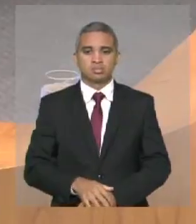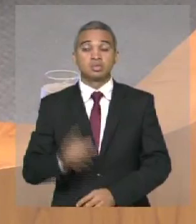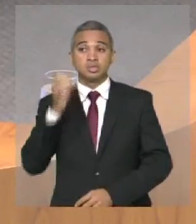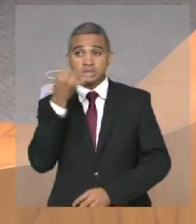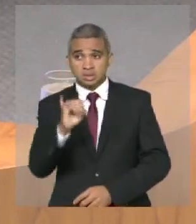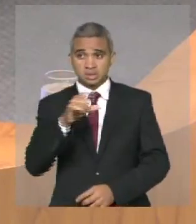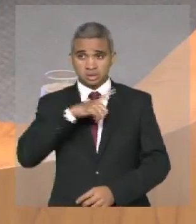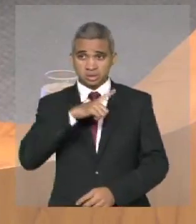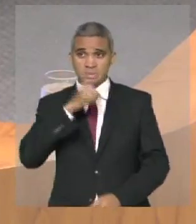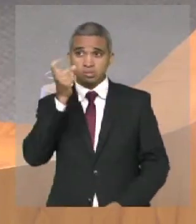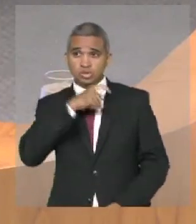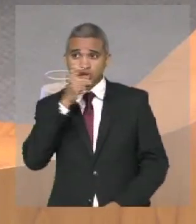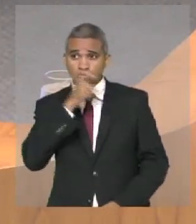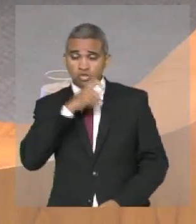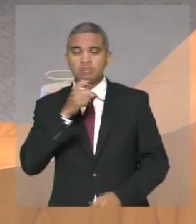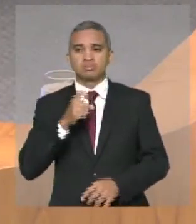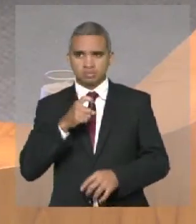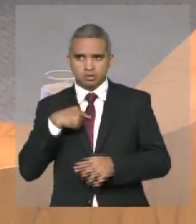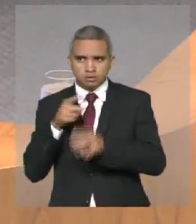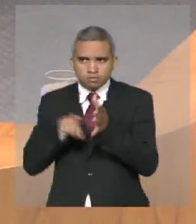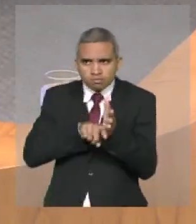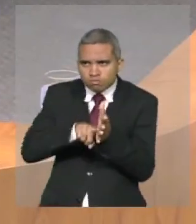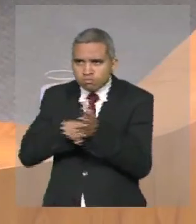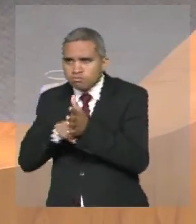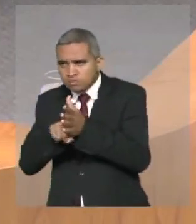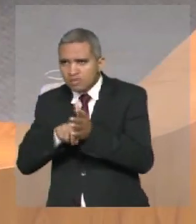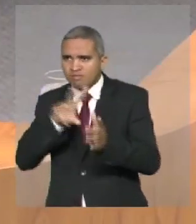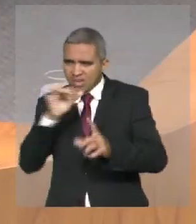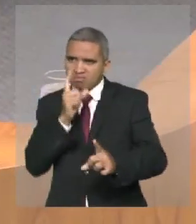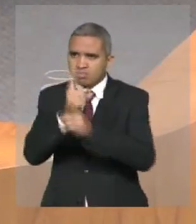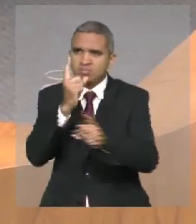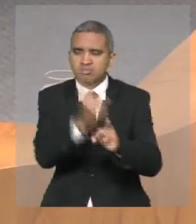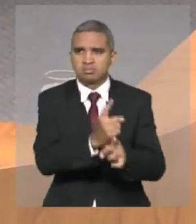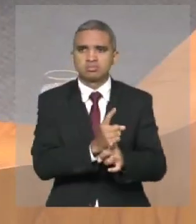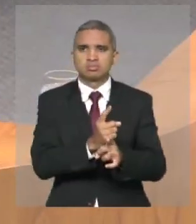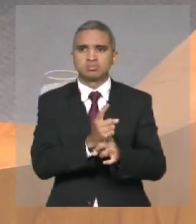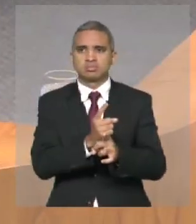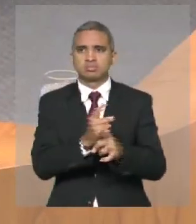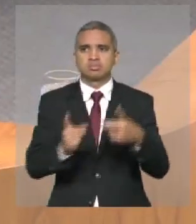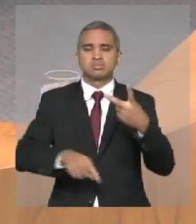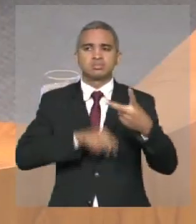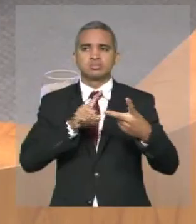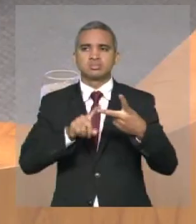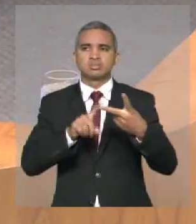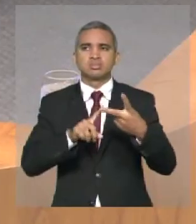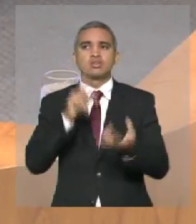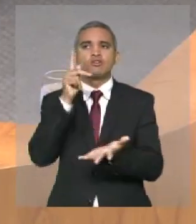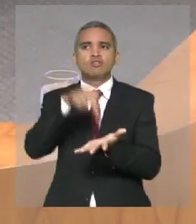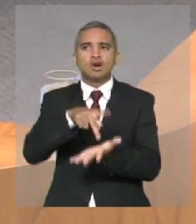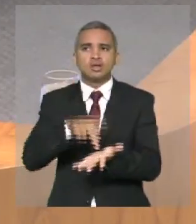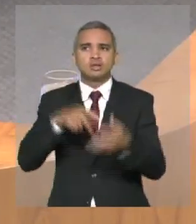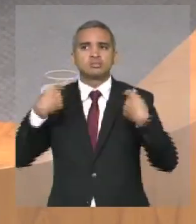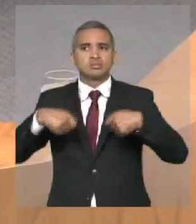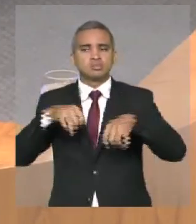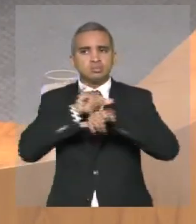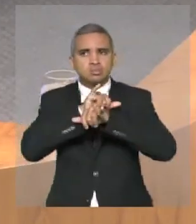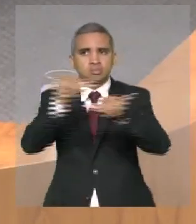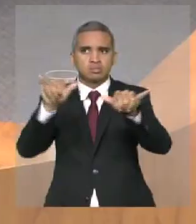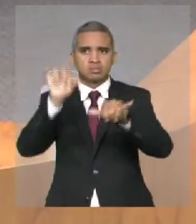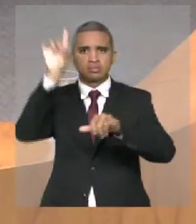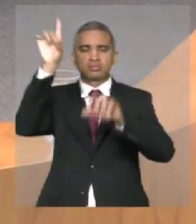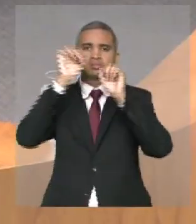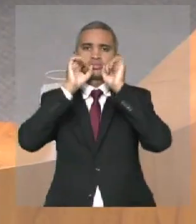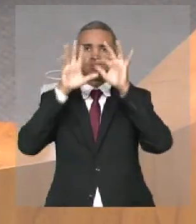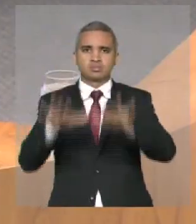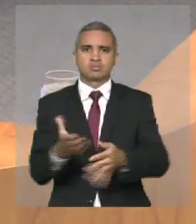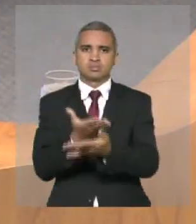mentira, ela será descoberta, pois a verdade é para ser dita. Que Deus abençoe a